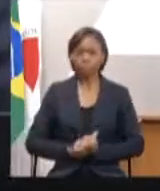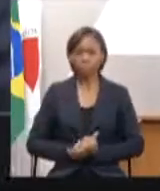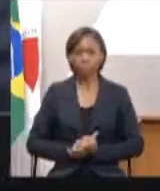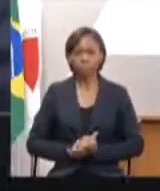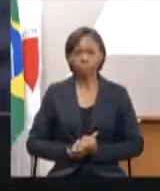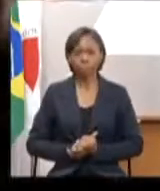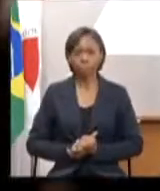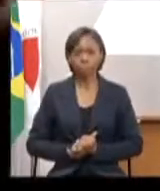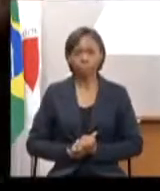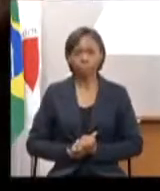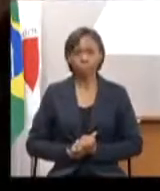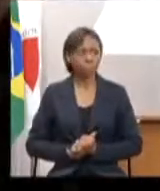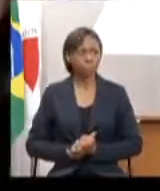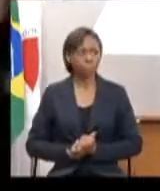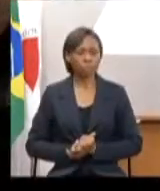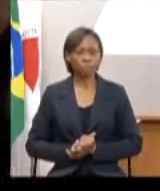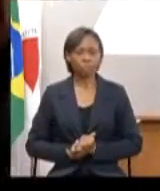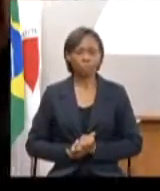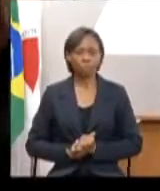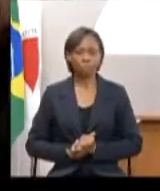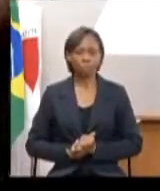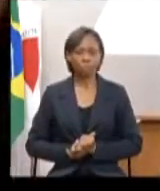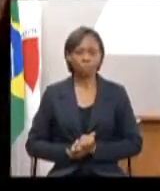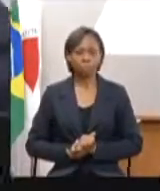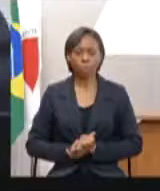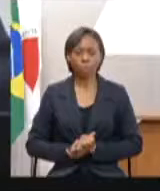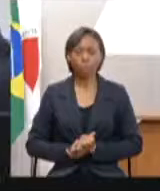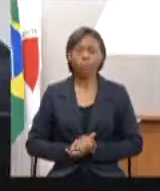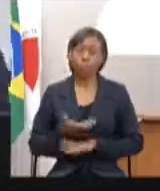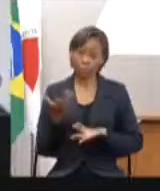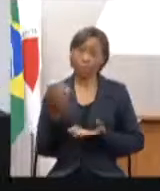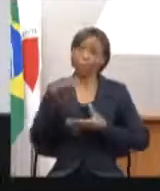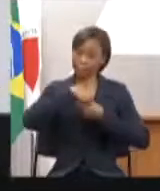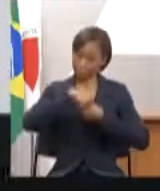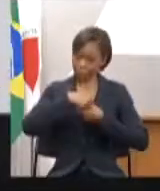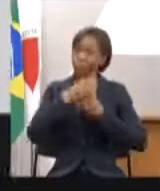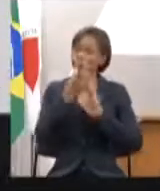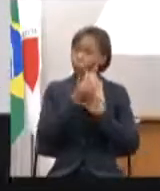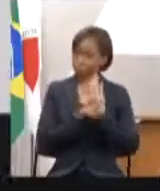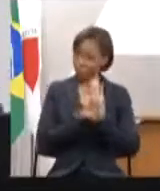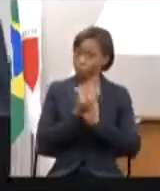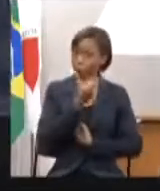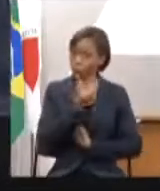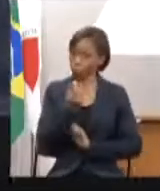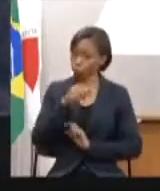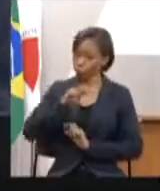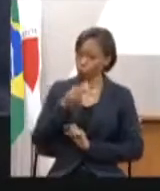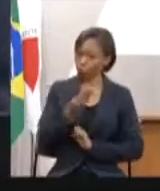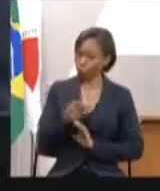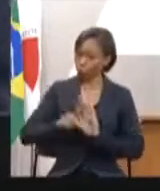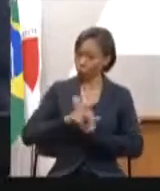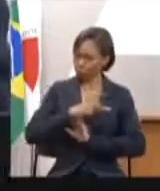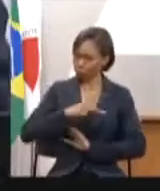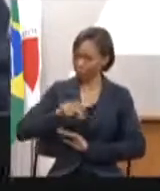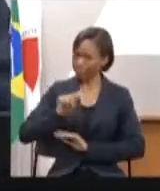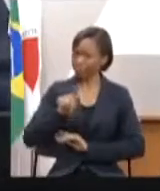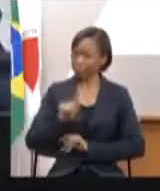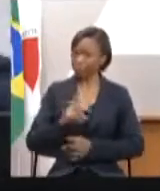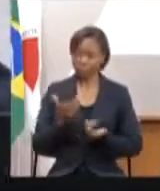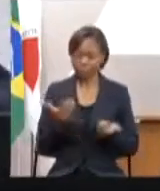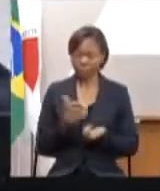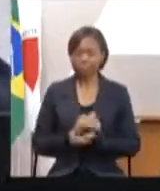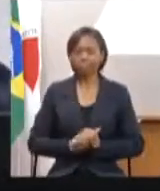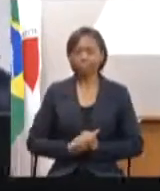ou está no orçamento anual ou está em lugar nenhum está no orçamento dos 20 milhões destinados ao PPAG tá